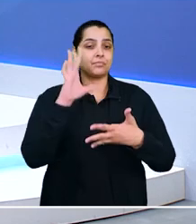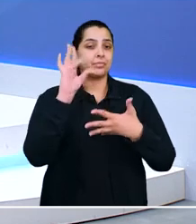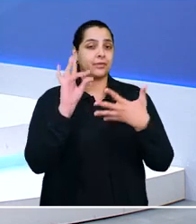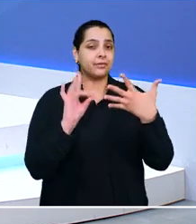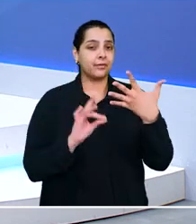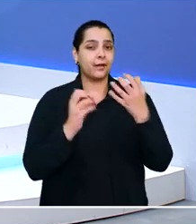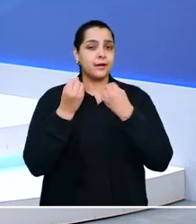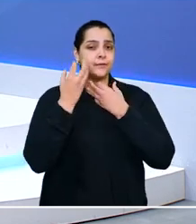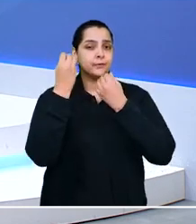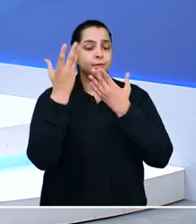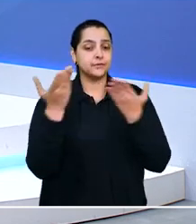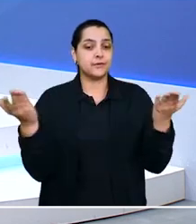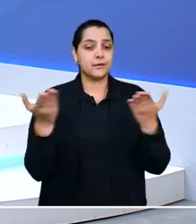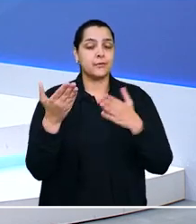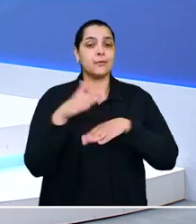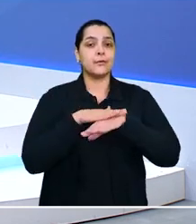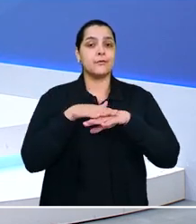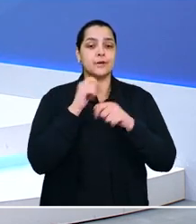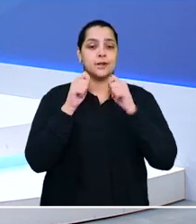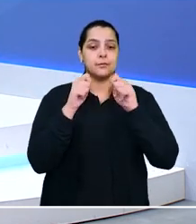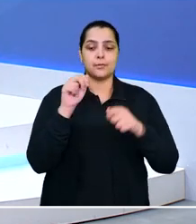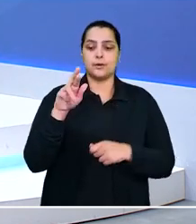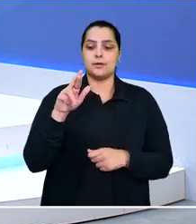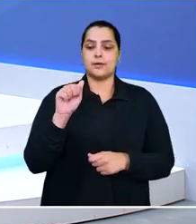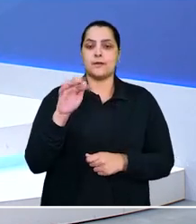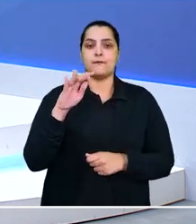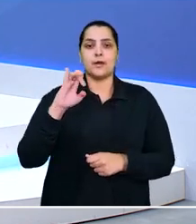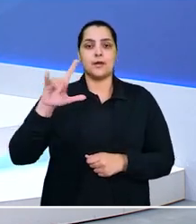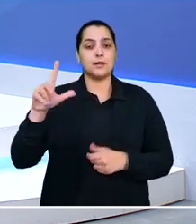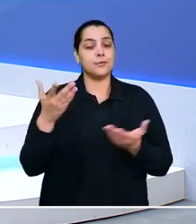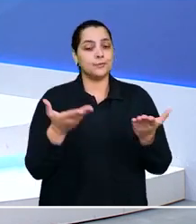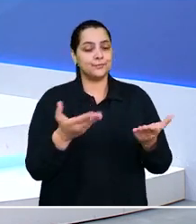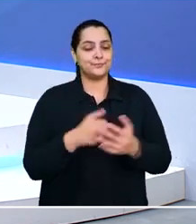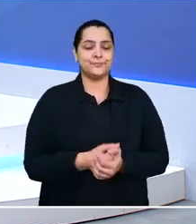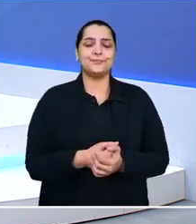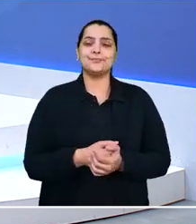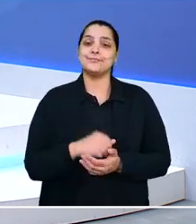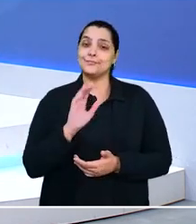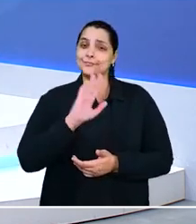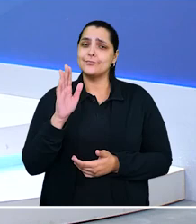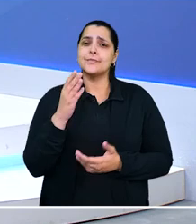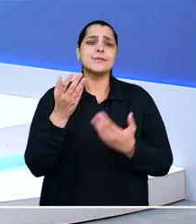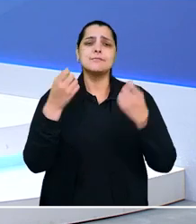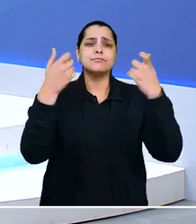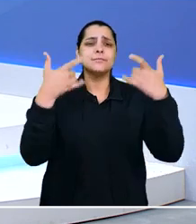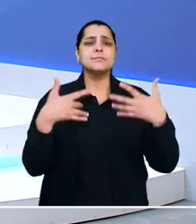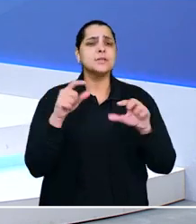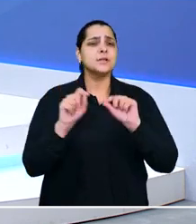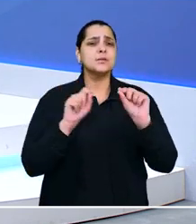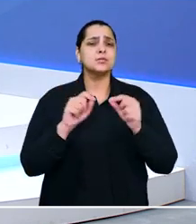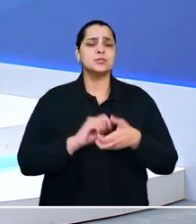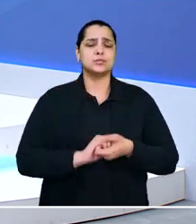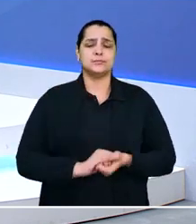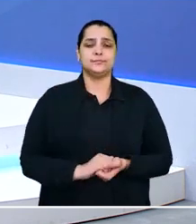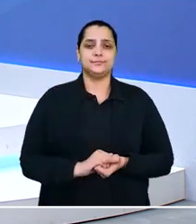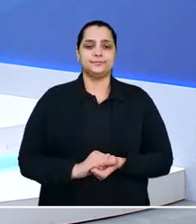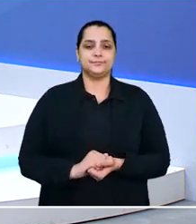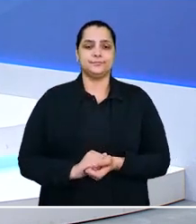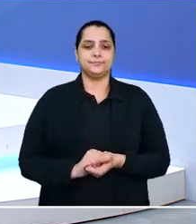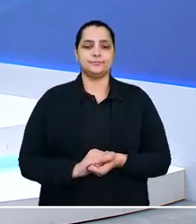trazer os detalhes dessa história, a gente conversa agora com o repórter Rafael Oliveira. Oi Rafael, conta pra gente do que se tratava esse acordo.